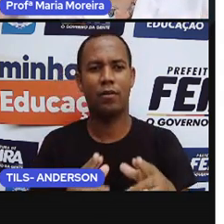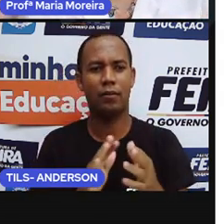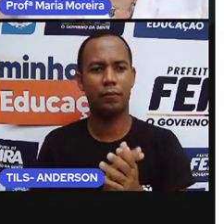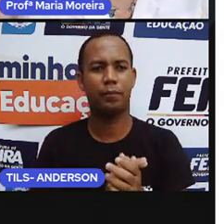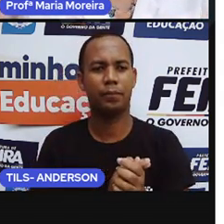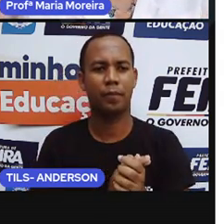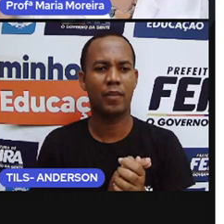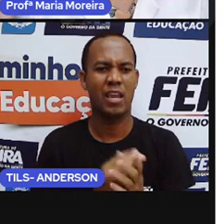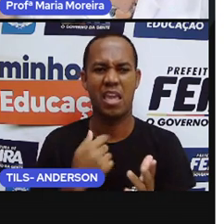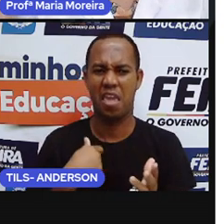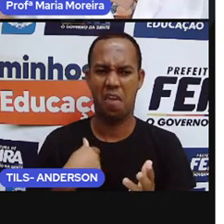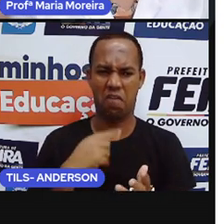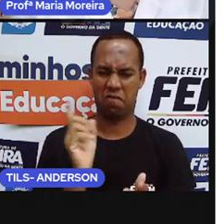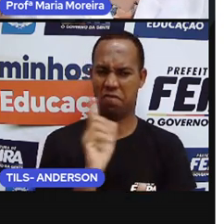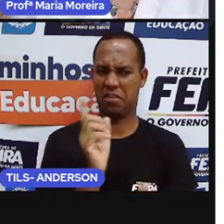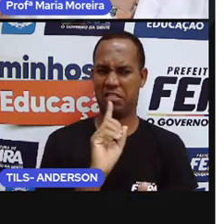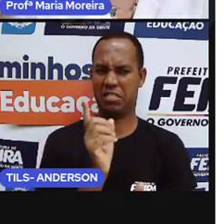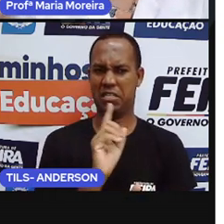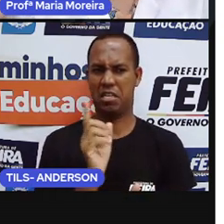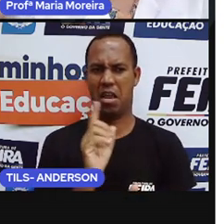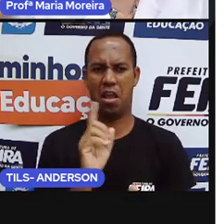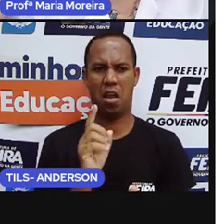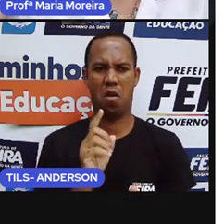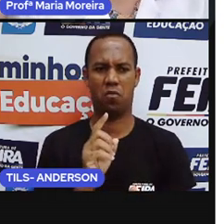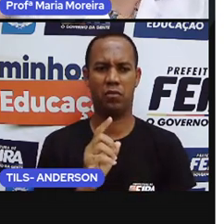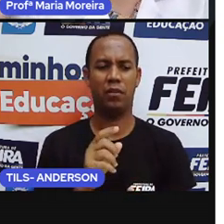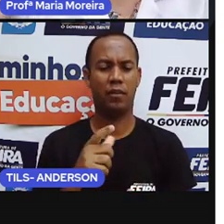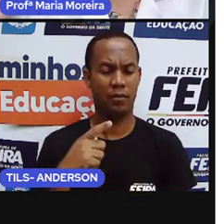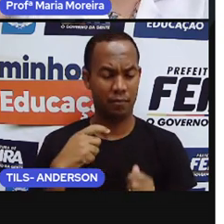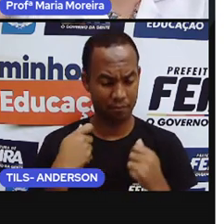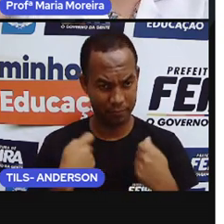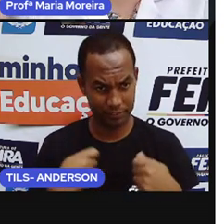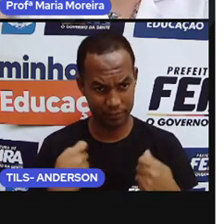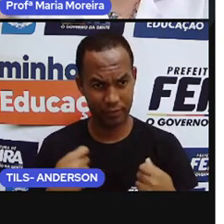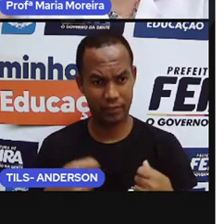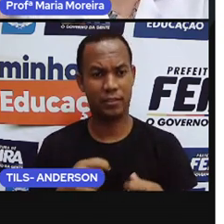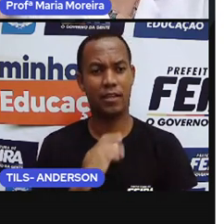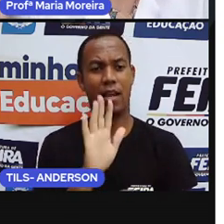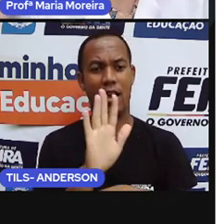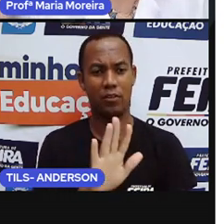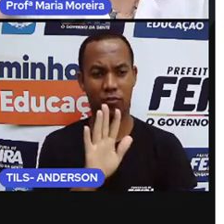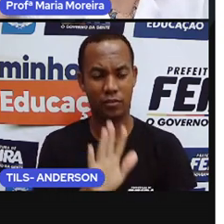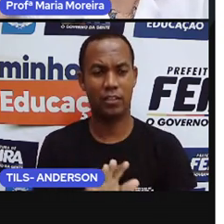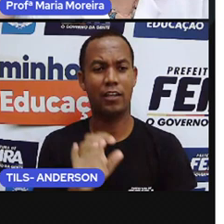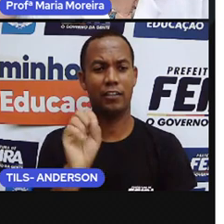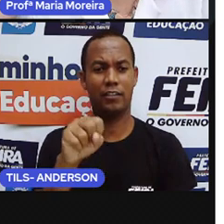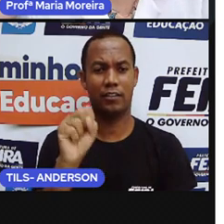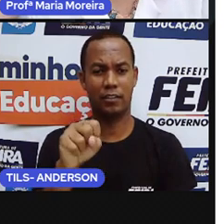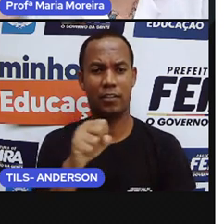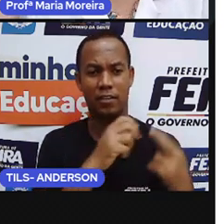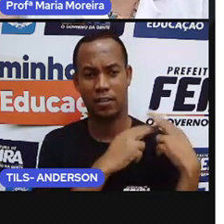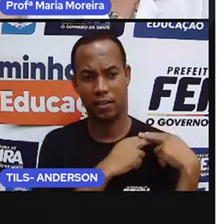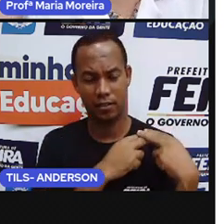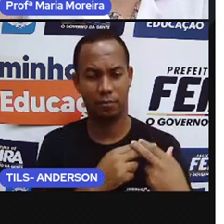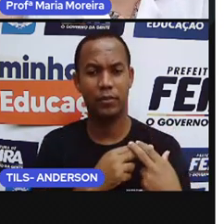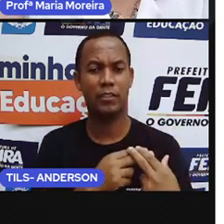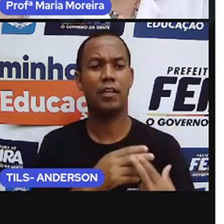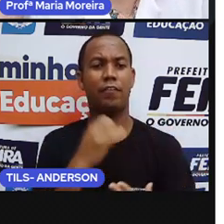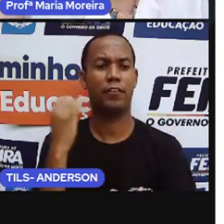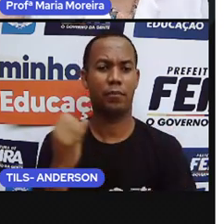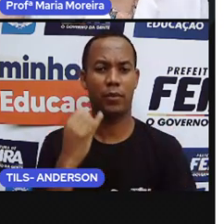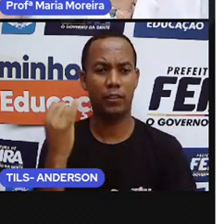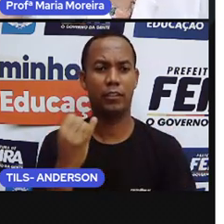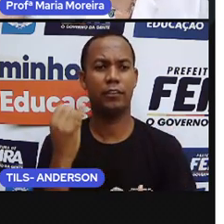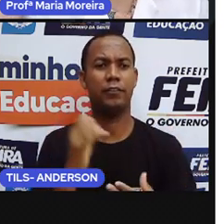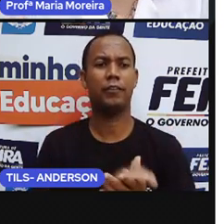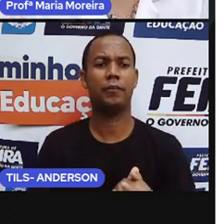Ah, eu não vou fazer porque não é atividade. Não, tem que ajudar o responsável, tem que ajudar a mamãe, a Dinda, a vovó,